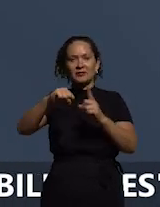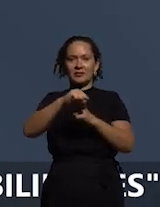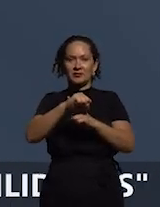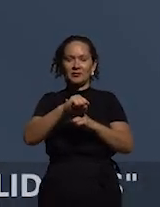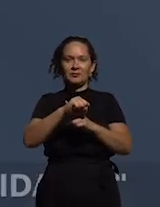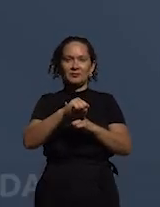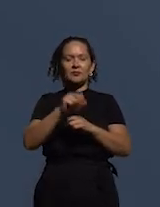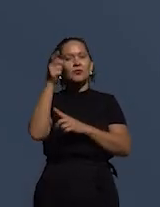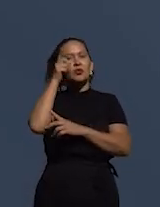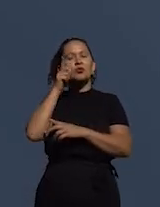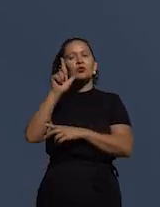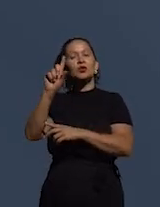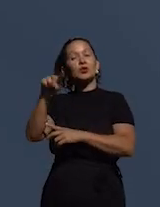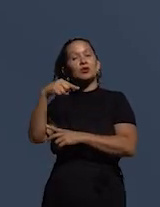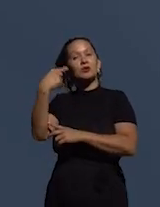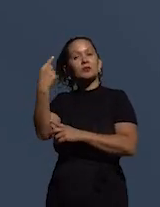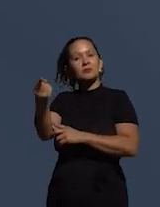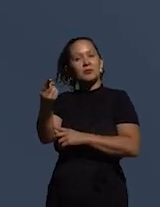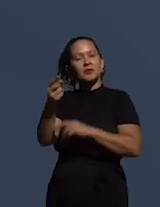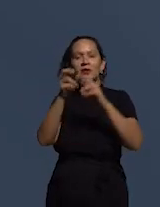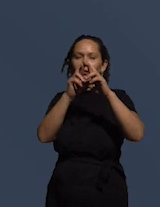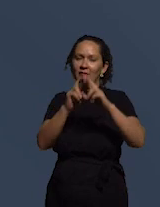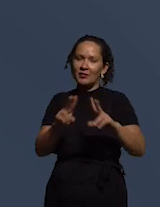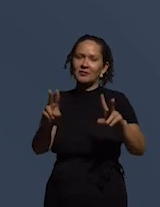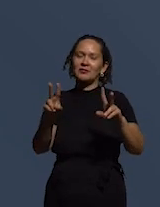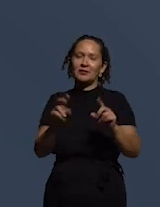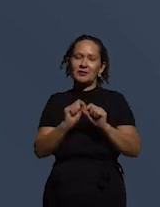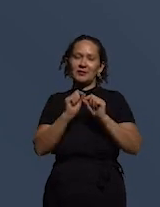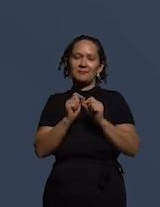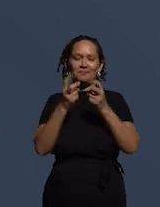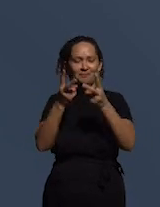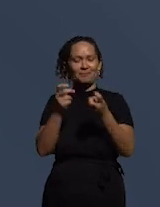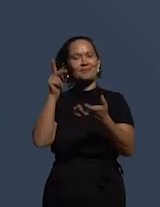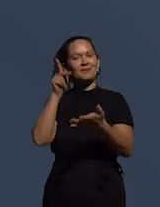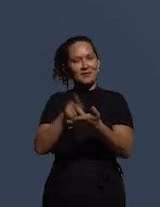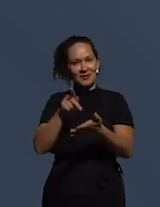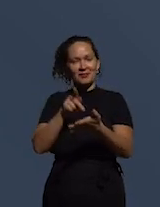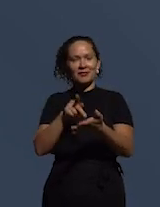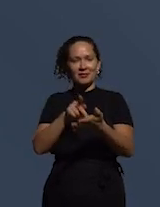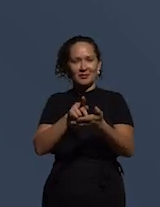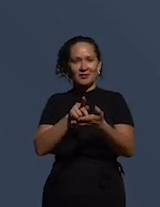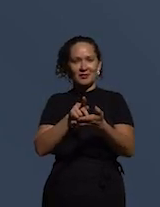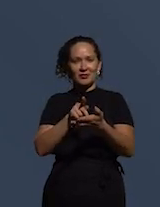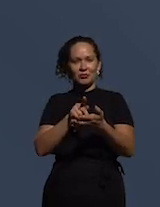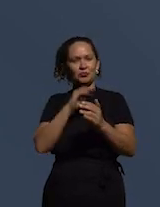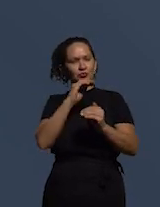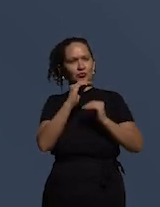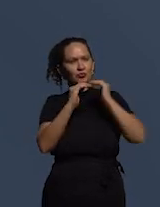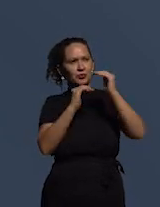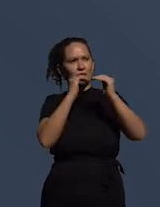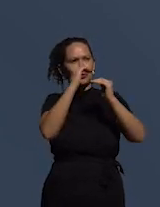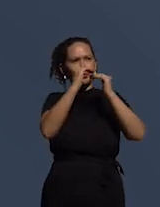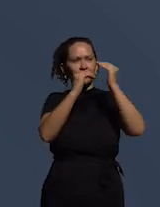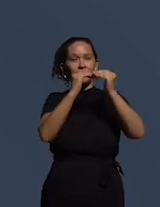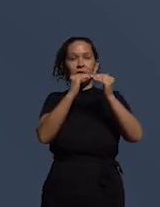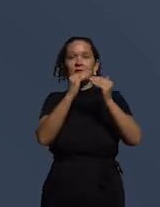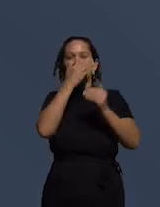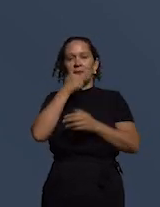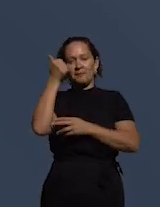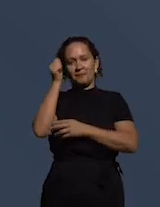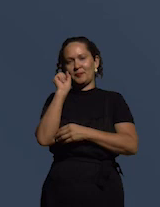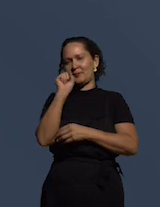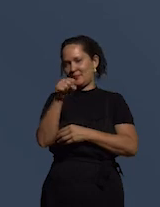conseguem depois fazer uma diferença de fato para que esse processo evolua